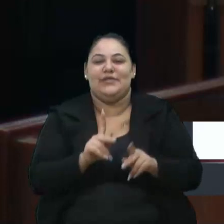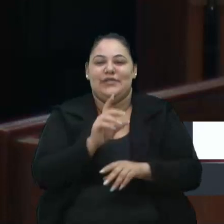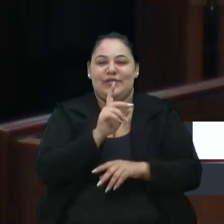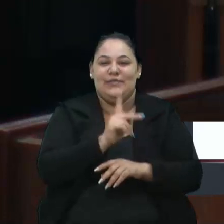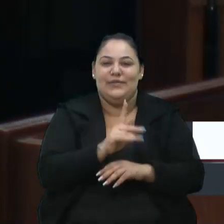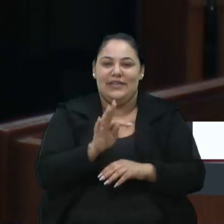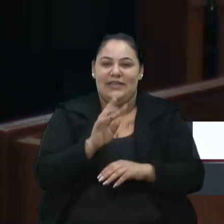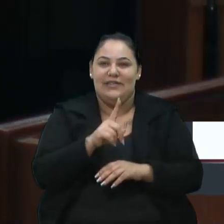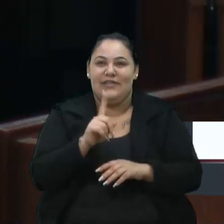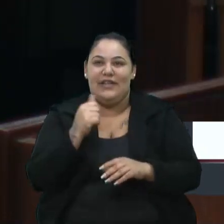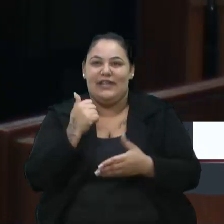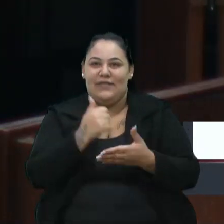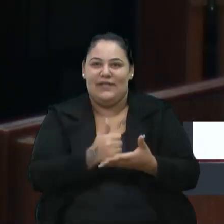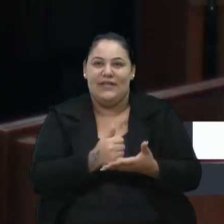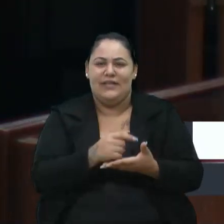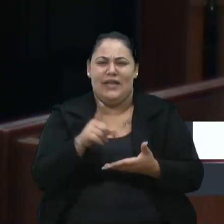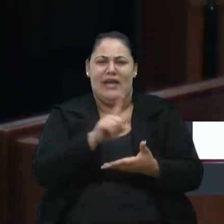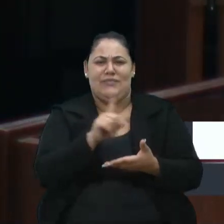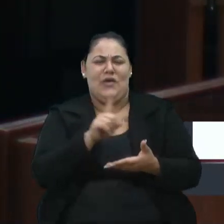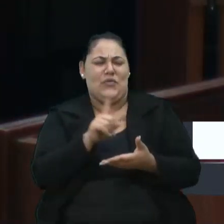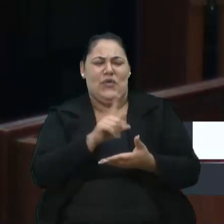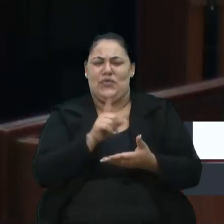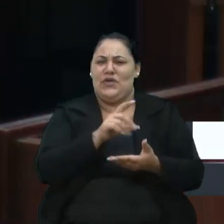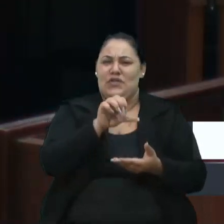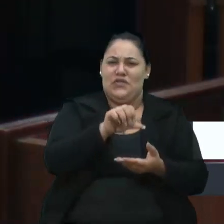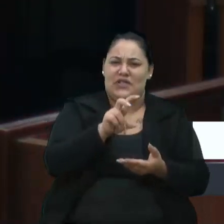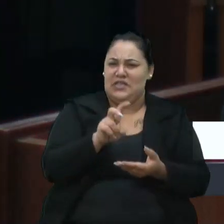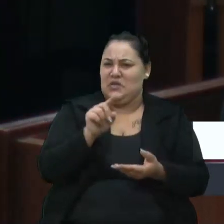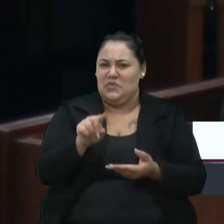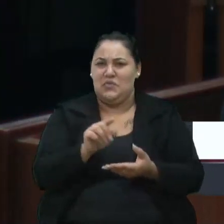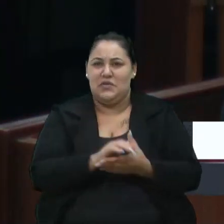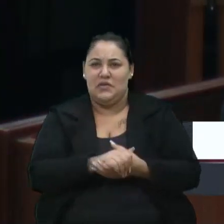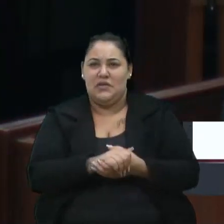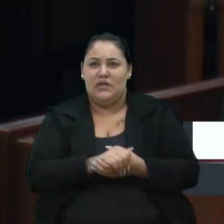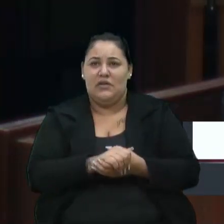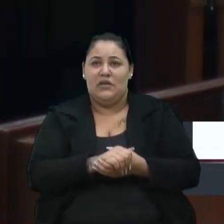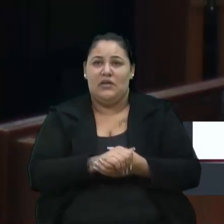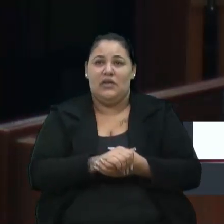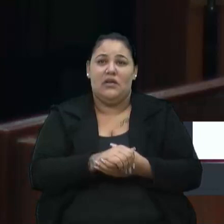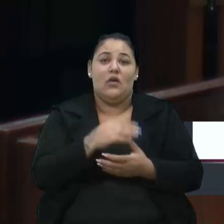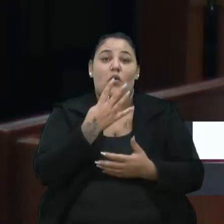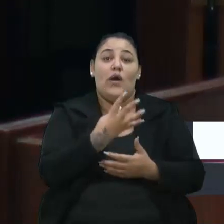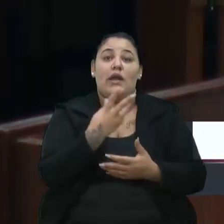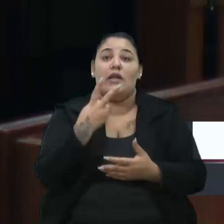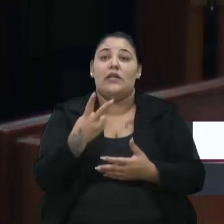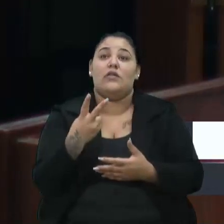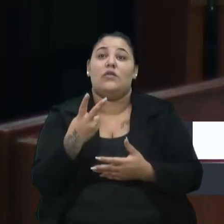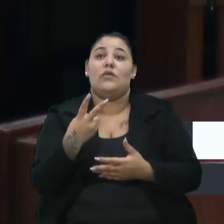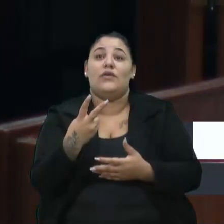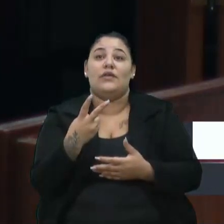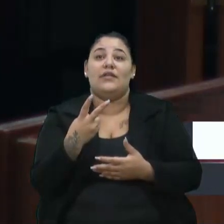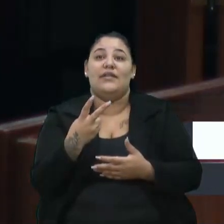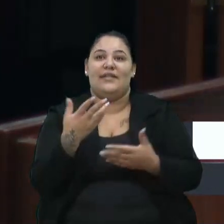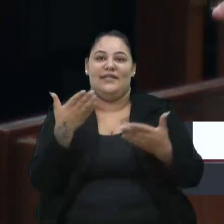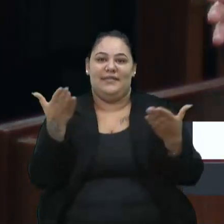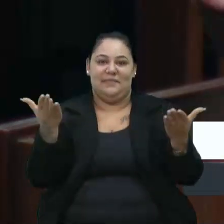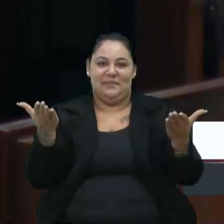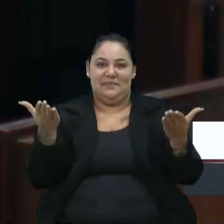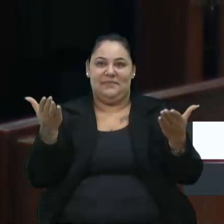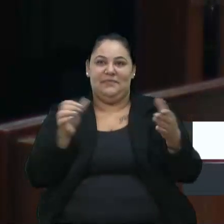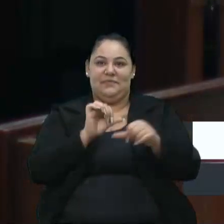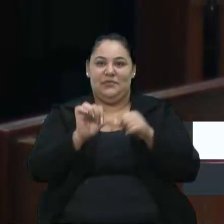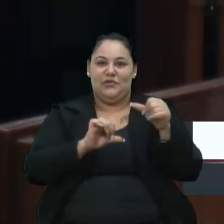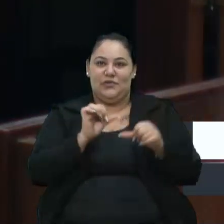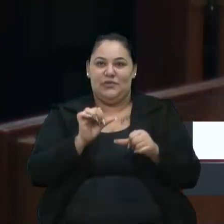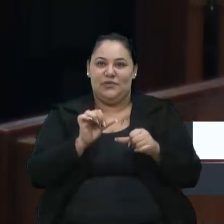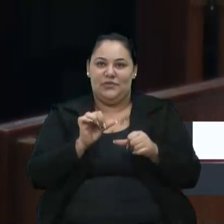veio fazer a defesa. Não, não, não, não foi 95 mil. Tá, quanto foi? 42. Como se, claro, mudou, né,